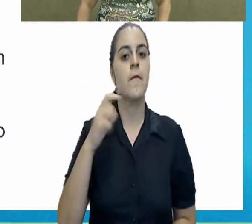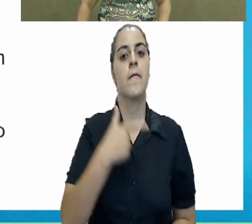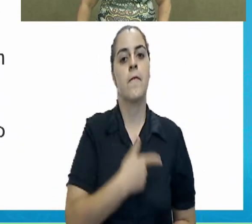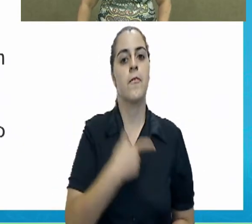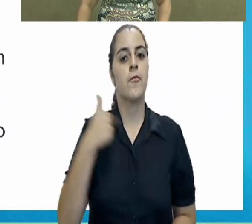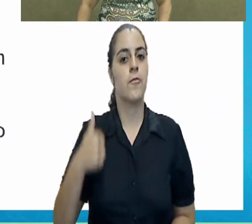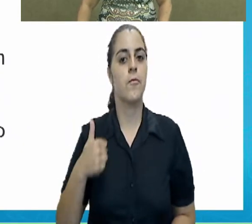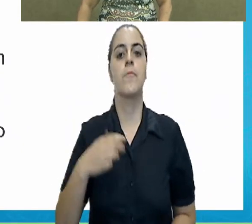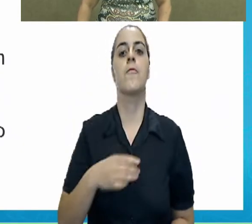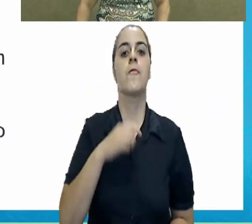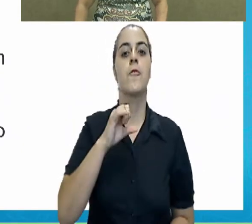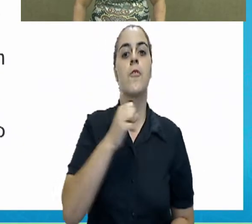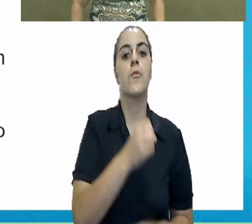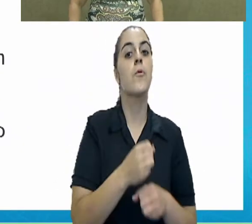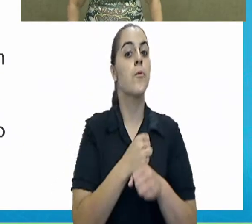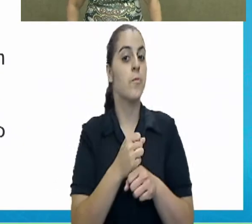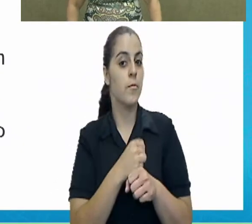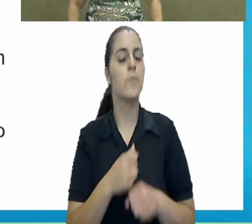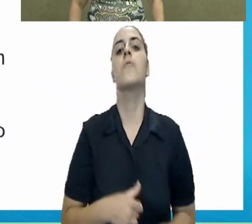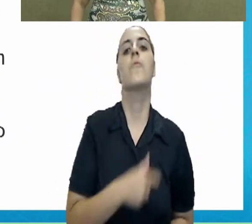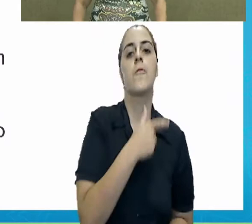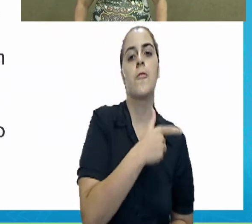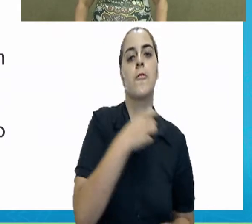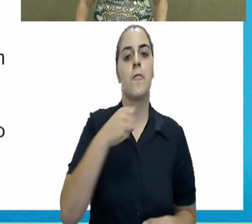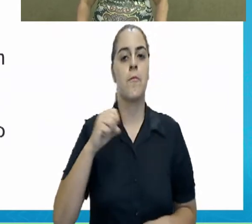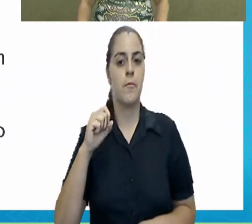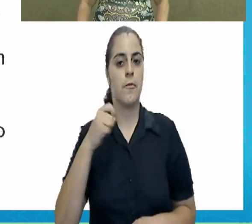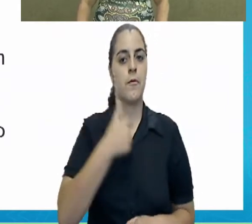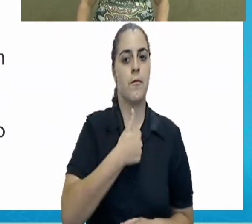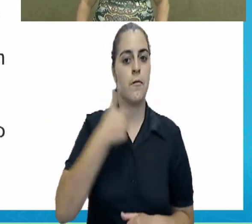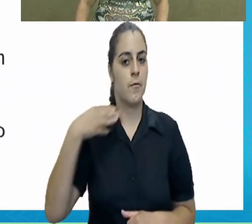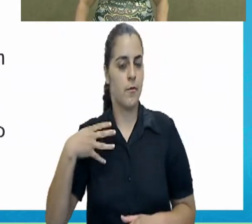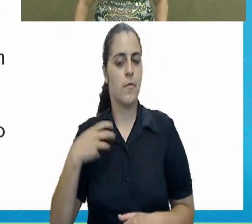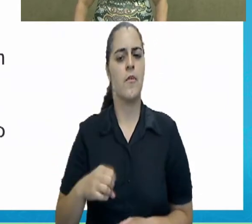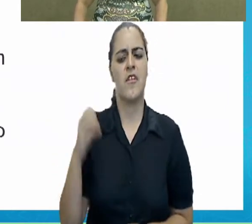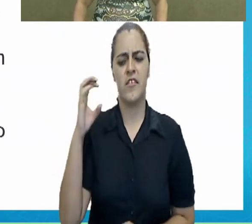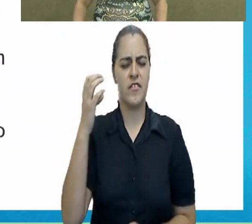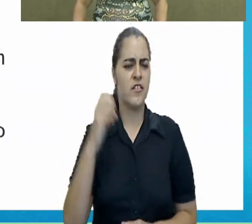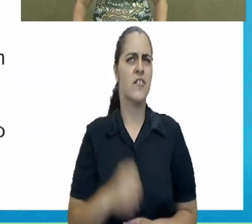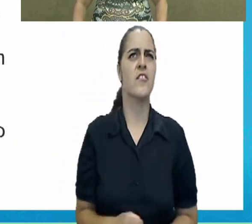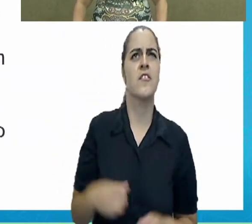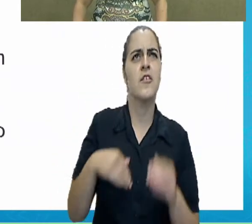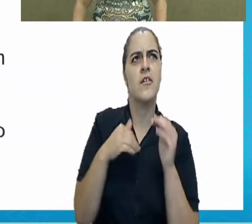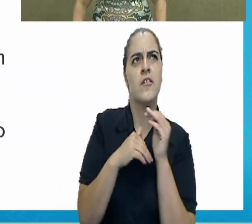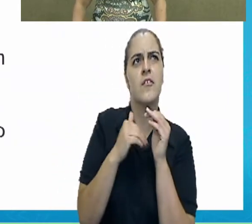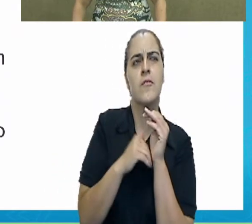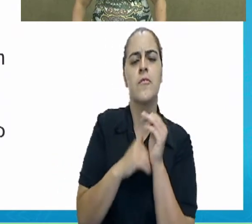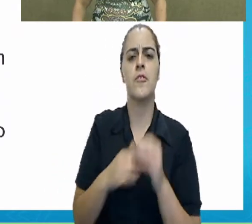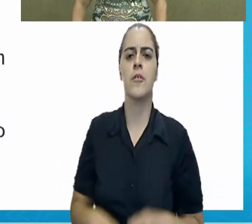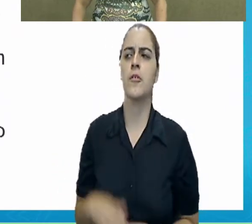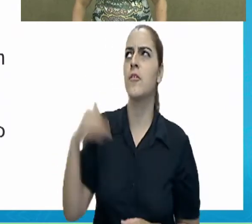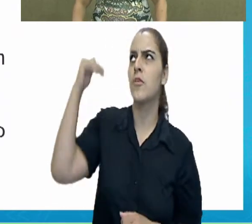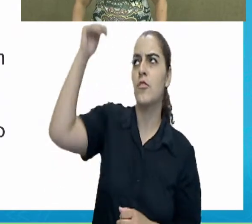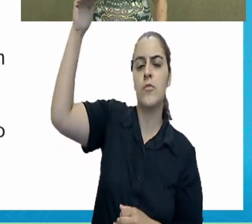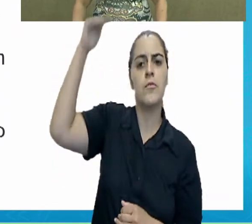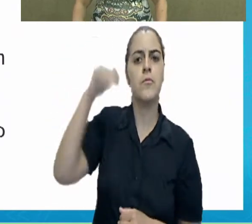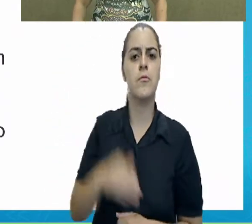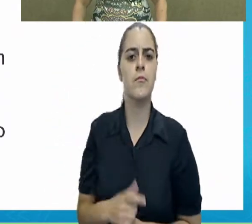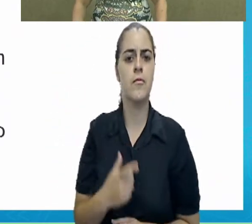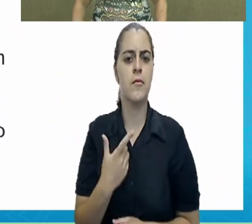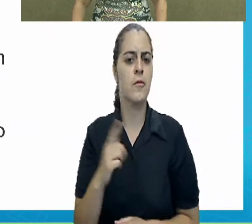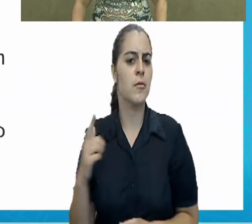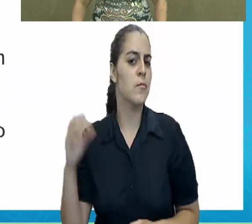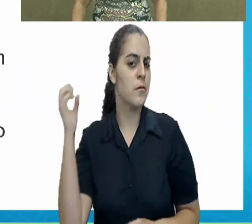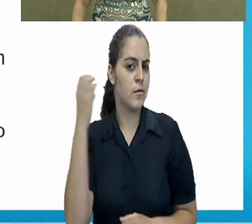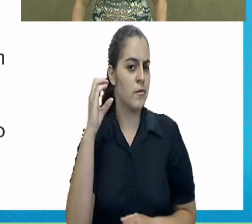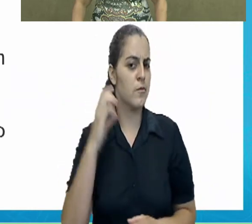2014. Quem diz por aí que a ciência é reservada aos adultos, não lê